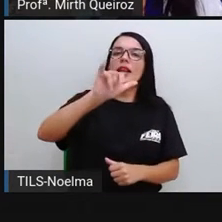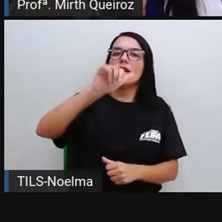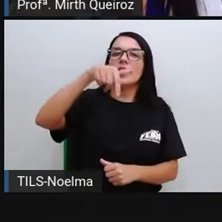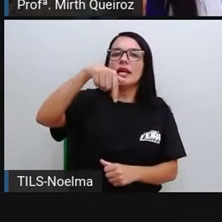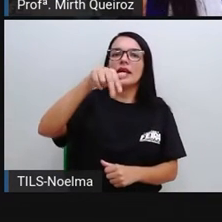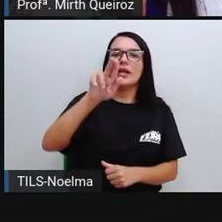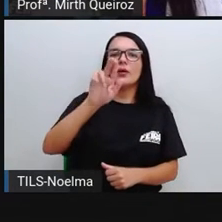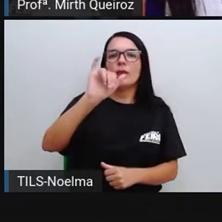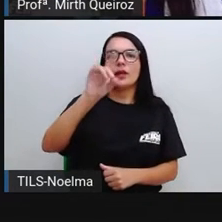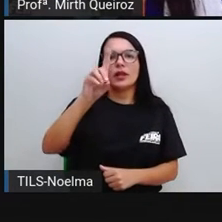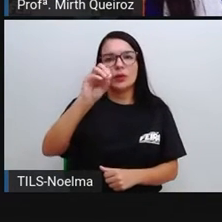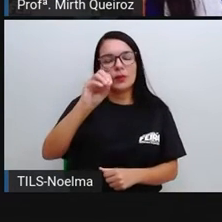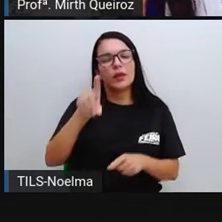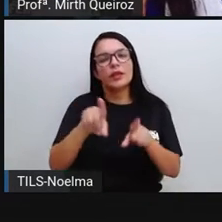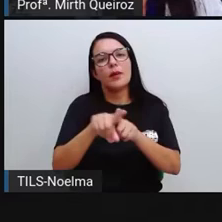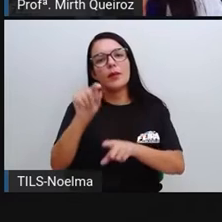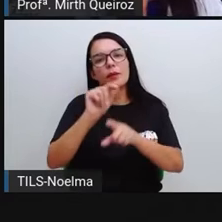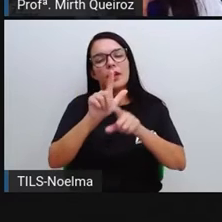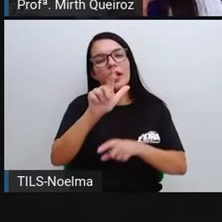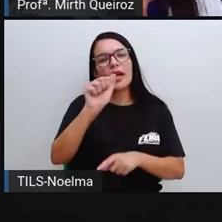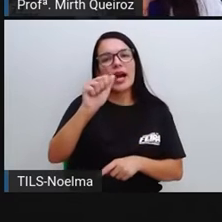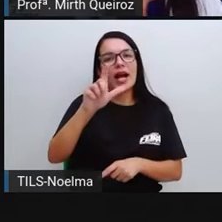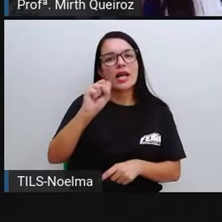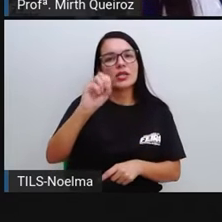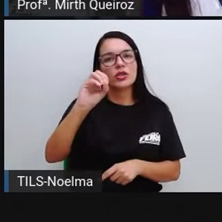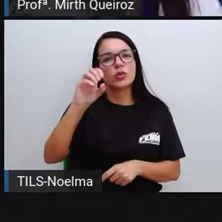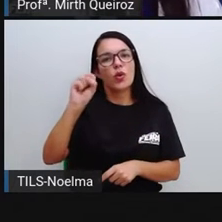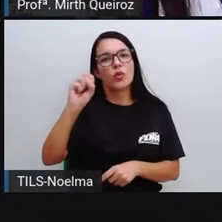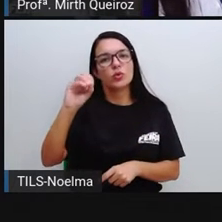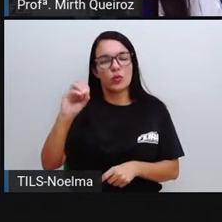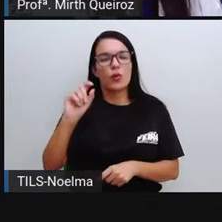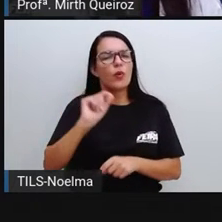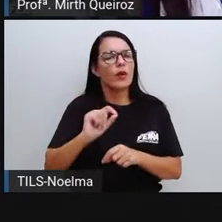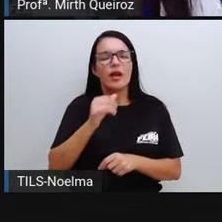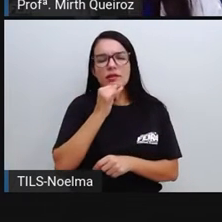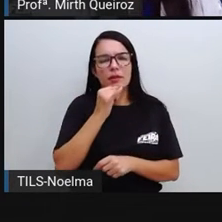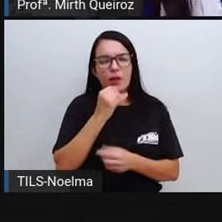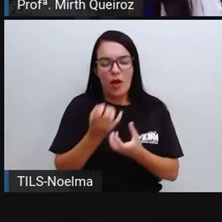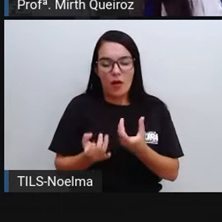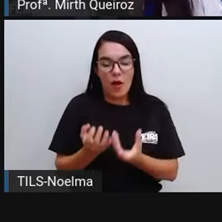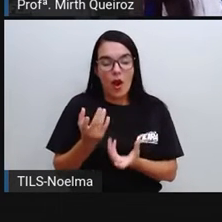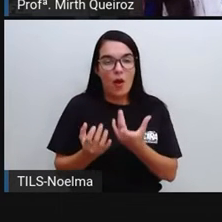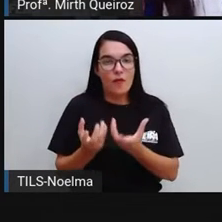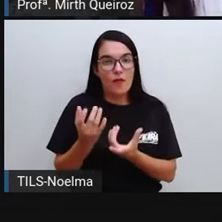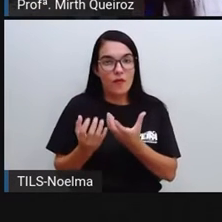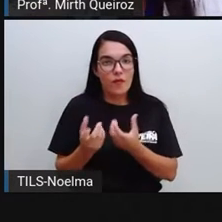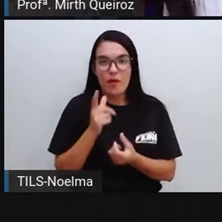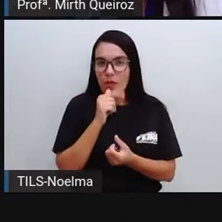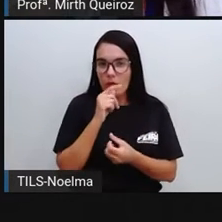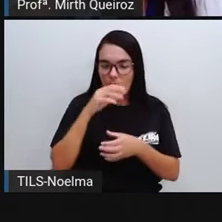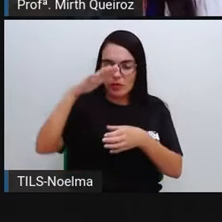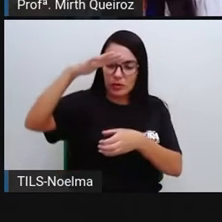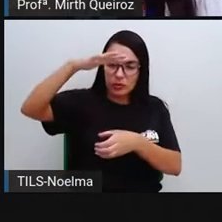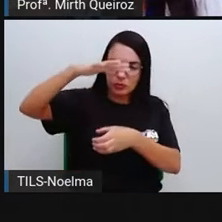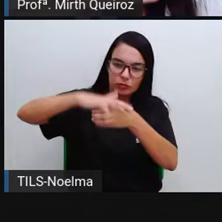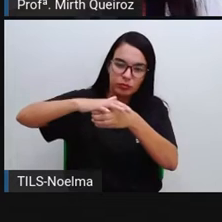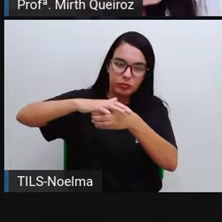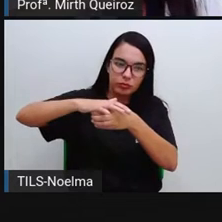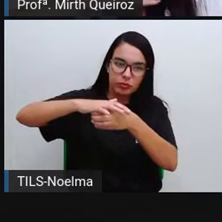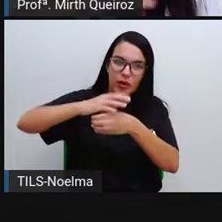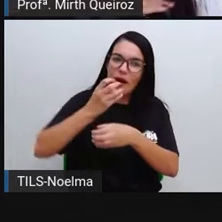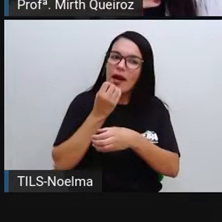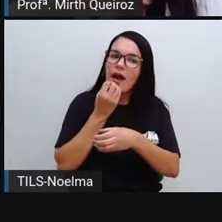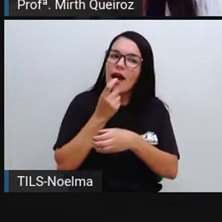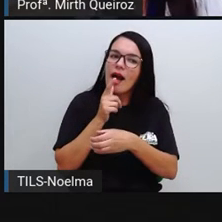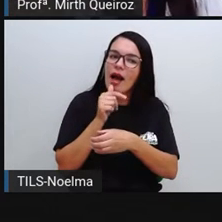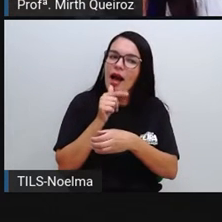líquido E no gasoso, por exemplo, quando a gente coloca uma água pra ferver, a gente coloca uma tampa ali